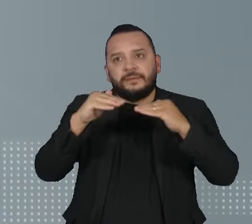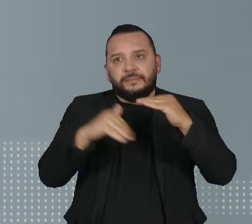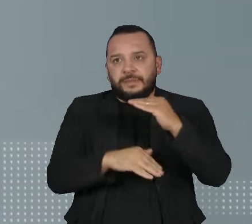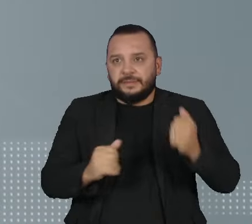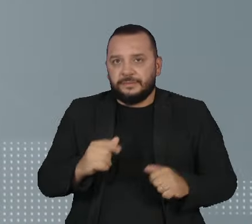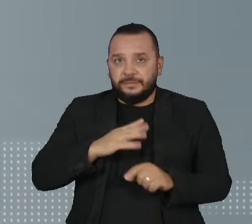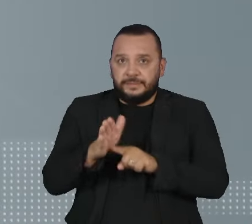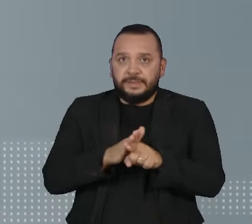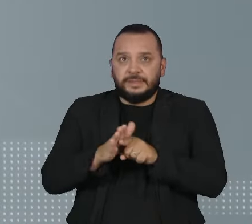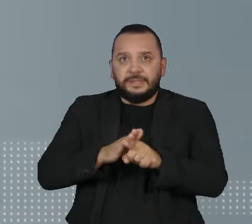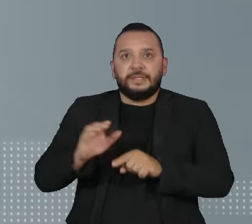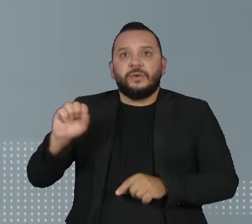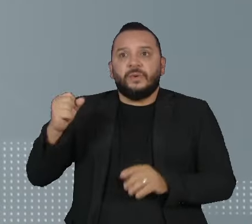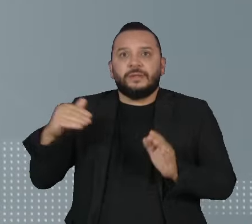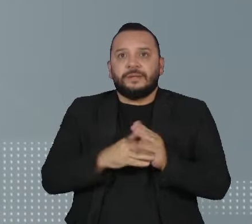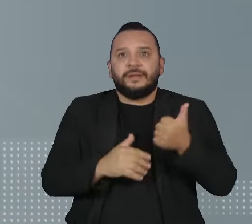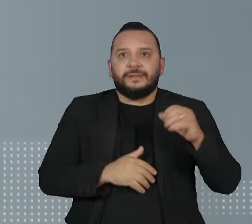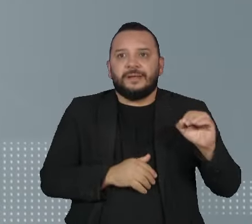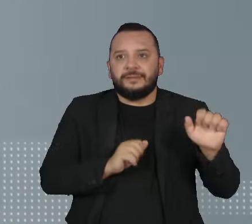feito entre os dias 8 e 10 de setembro.